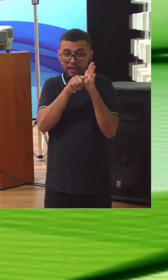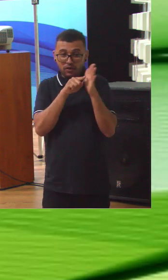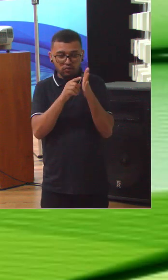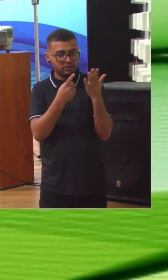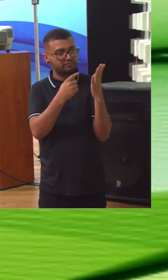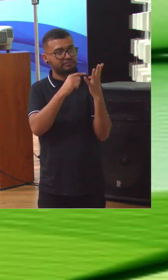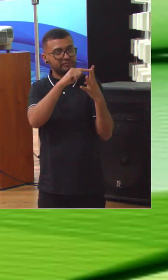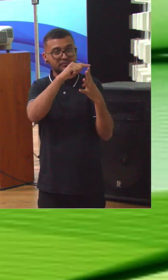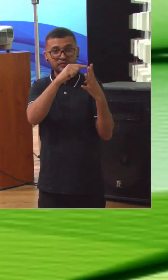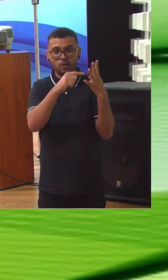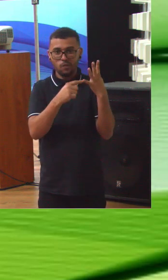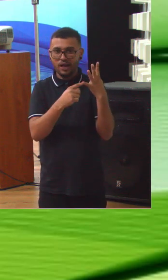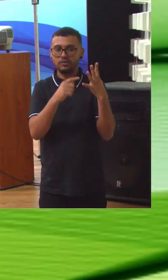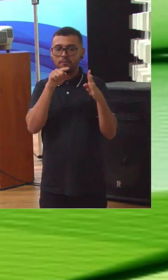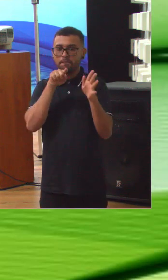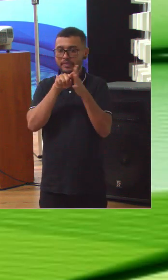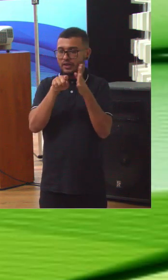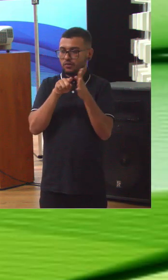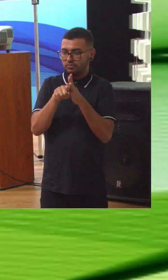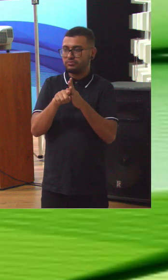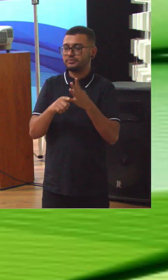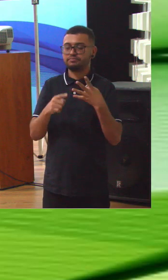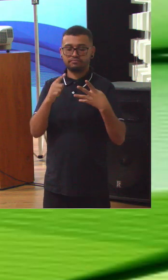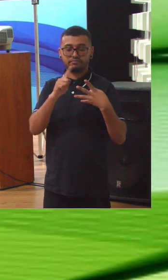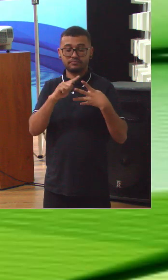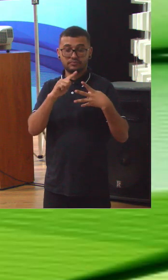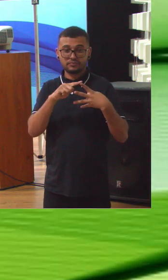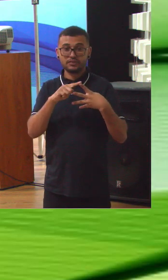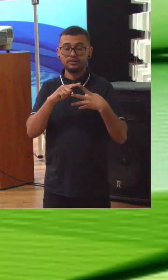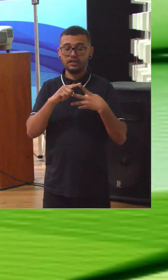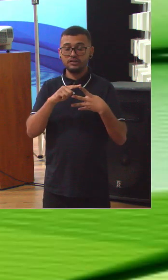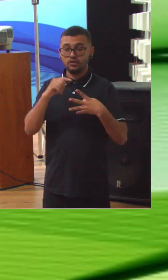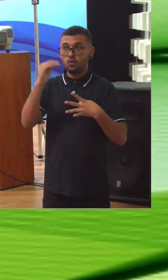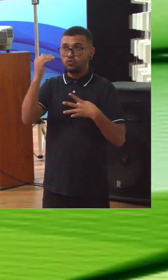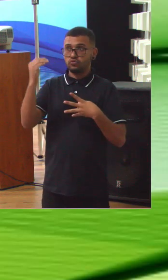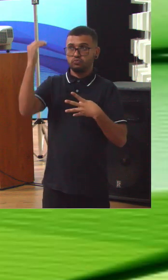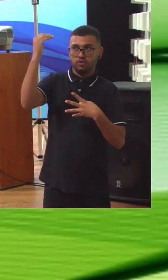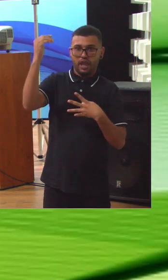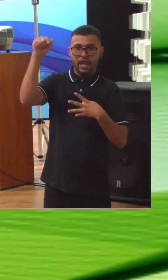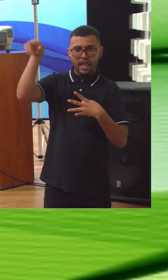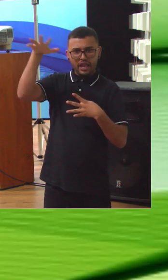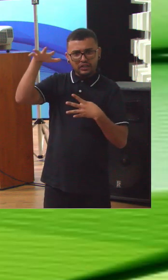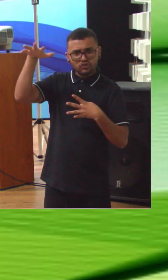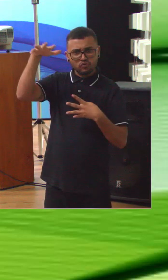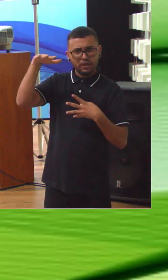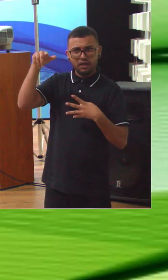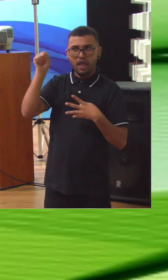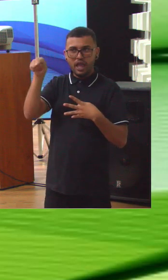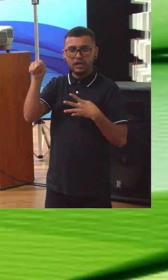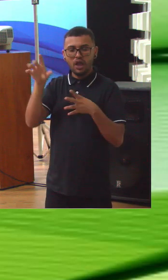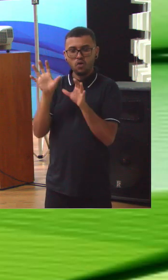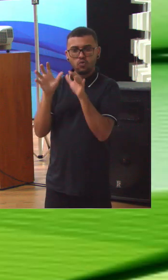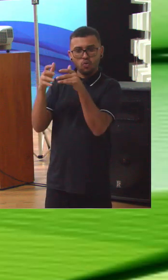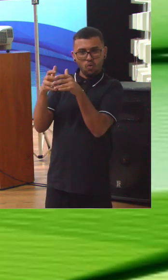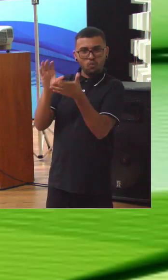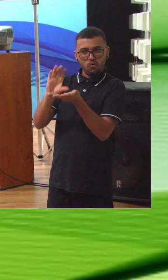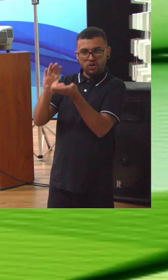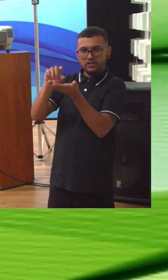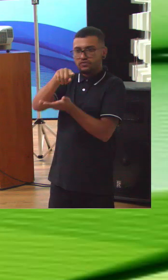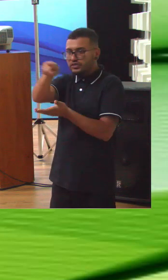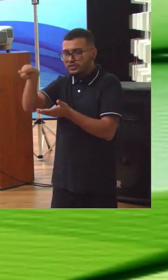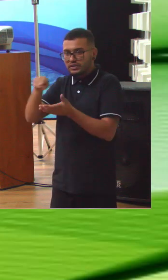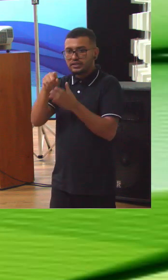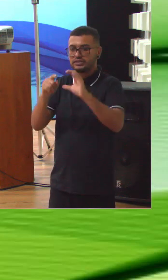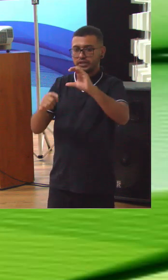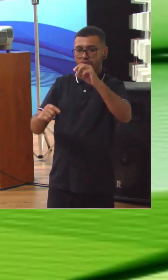quatro grandes perguntas. Primeira delas, se os membros da alta administração e do conselho ou colegiado superior, no caso de vocês, o